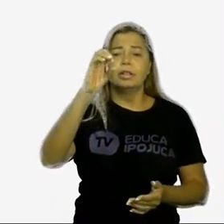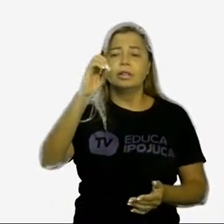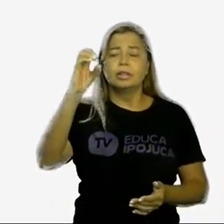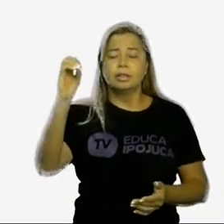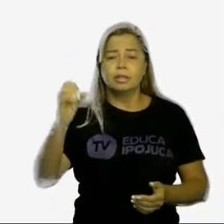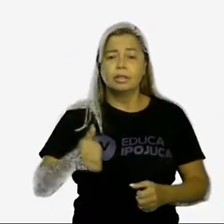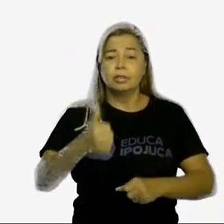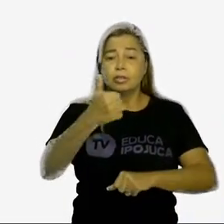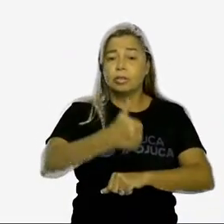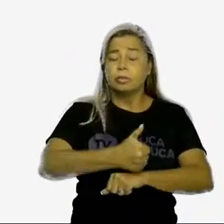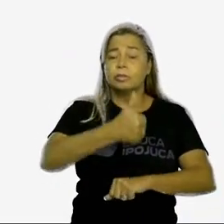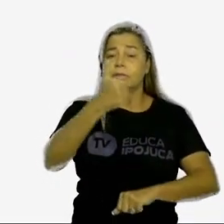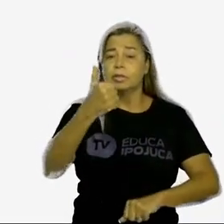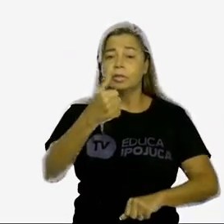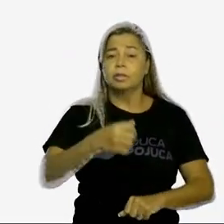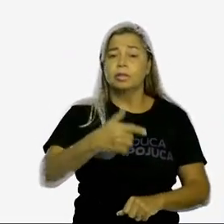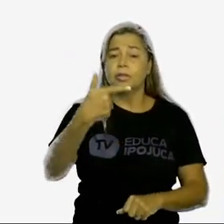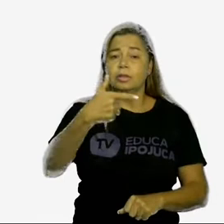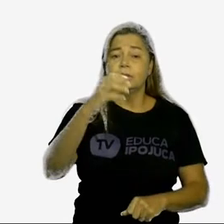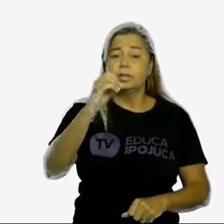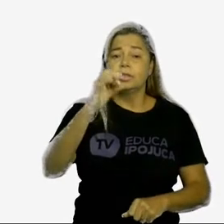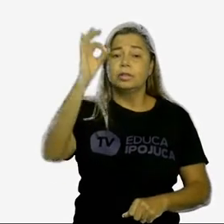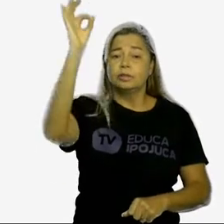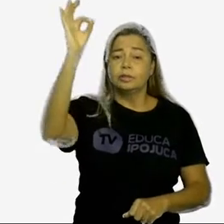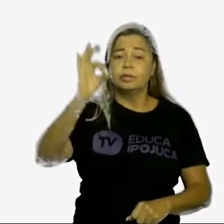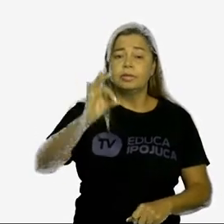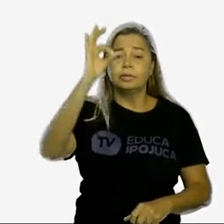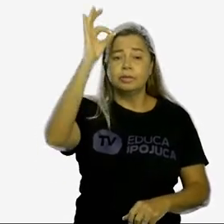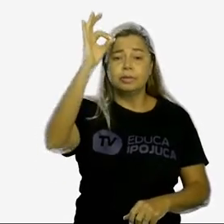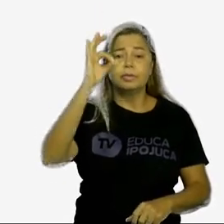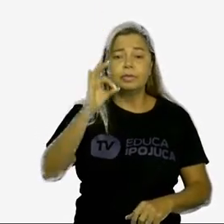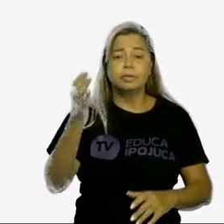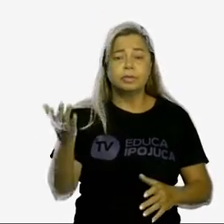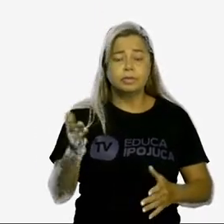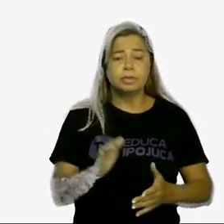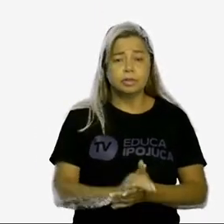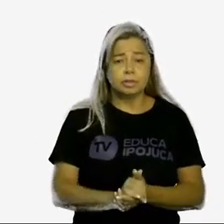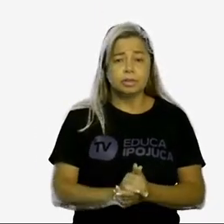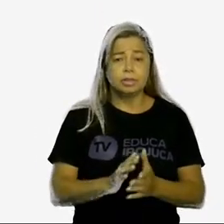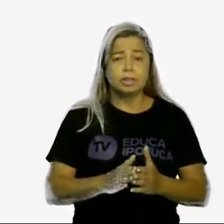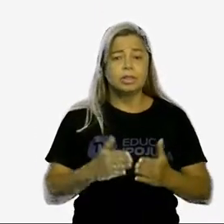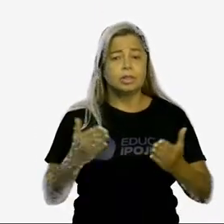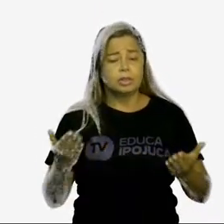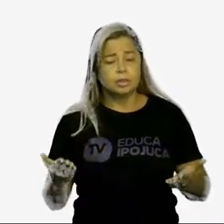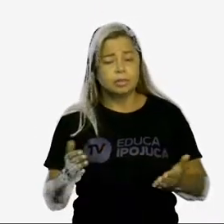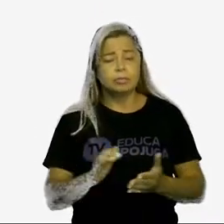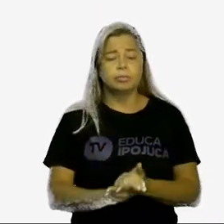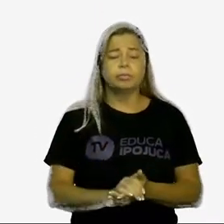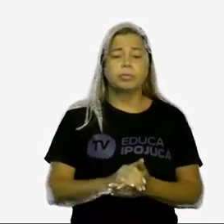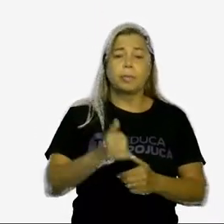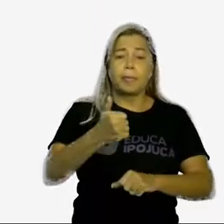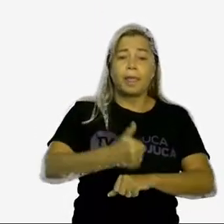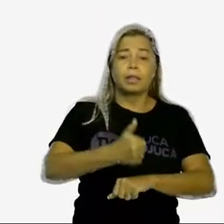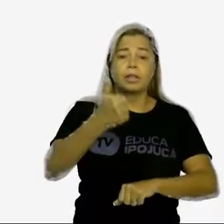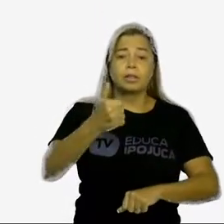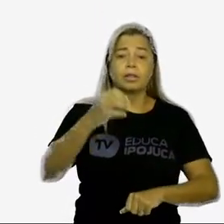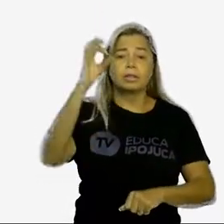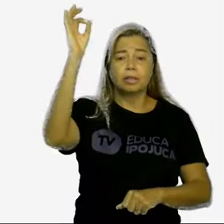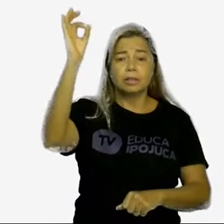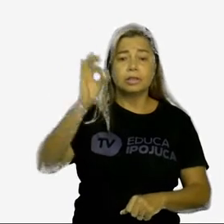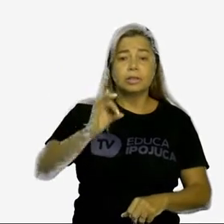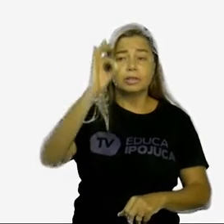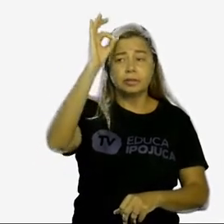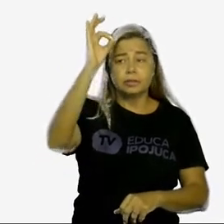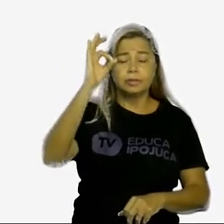teve um desconto de 20%. Então, de 20% será em cima de 500 reais. Sendo assim, 20